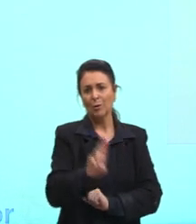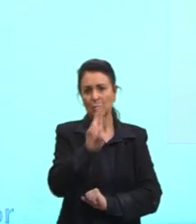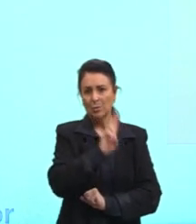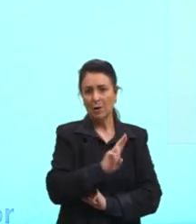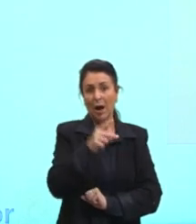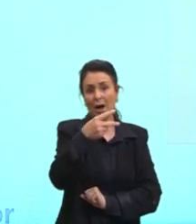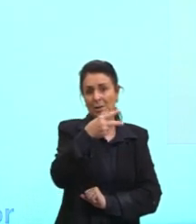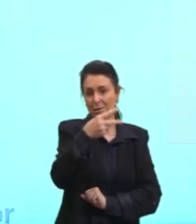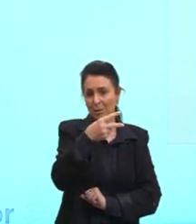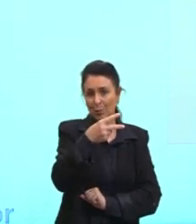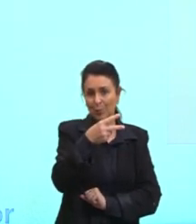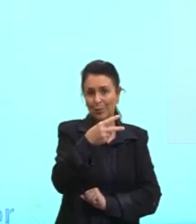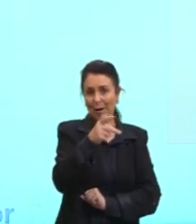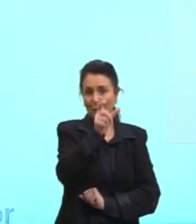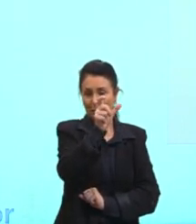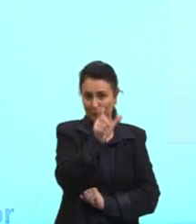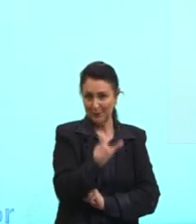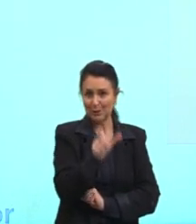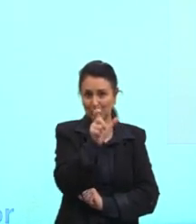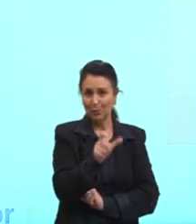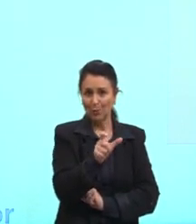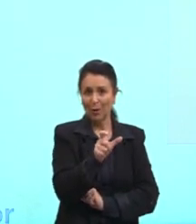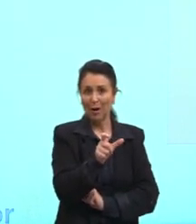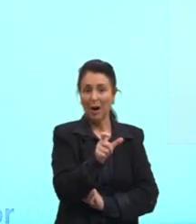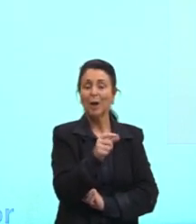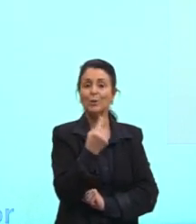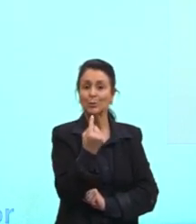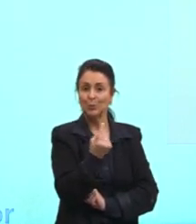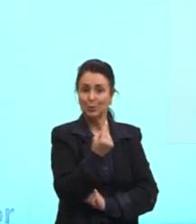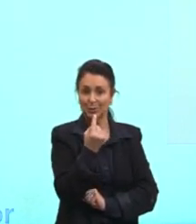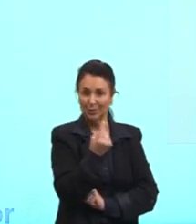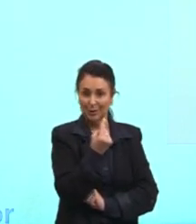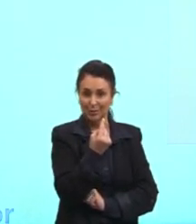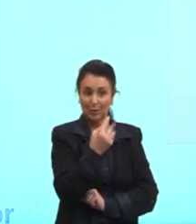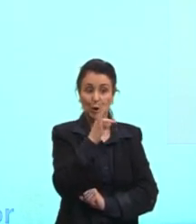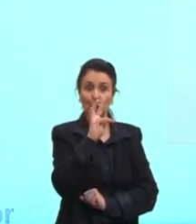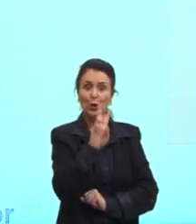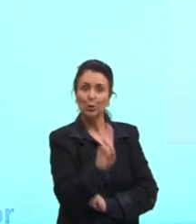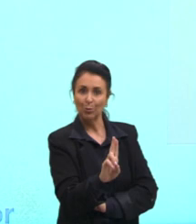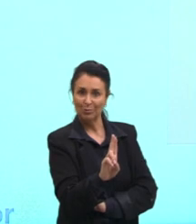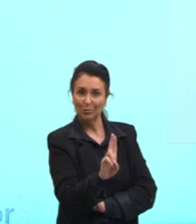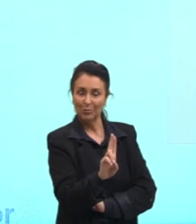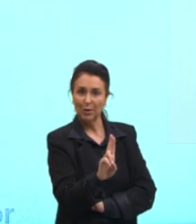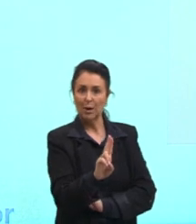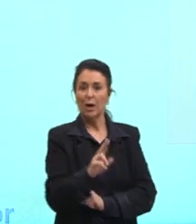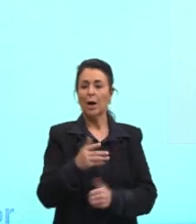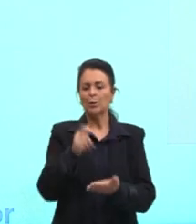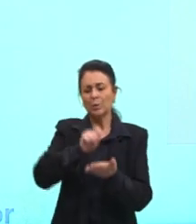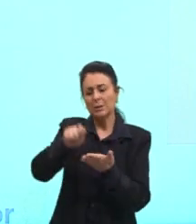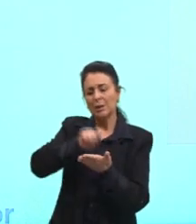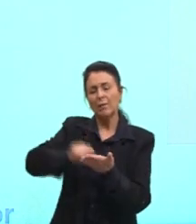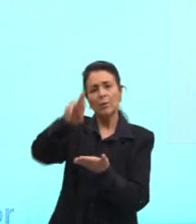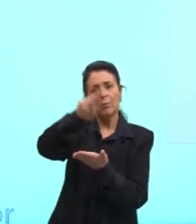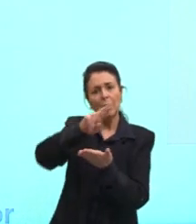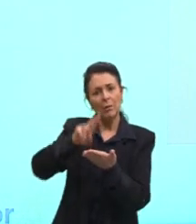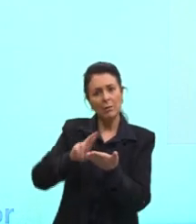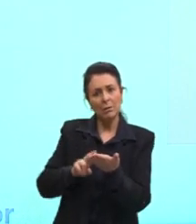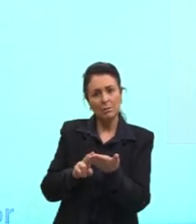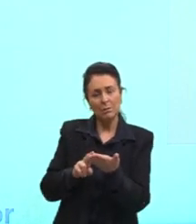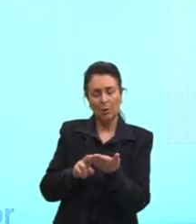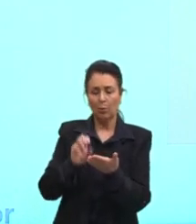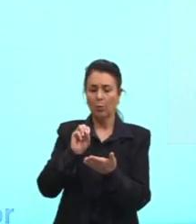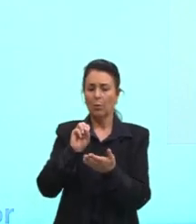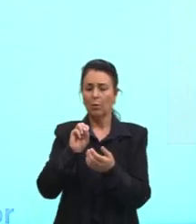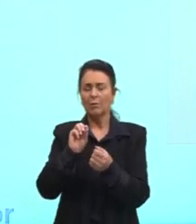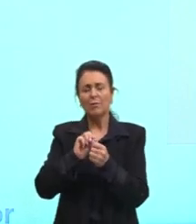segunda pessoa do singular, tu, linguagem informal. Agora, se eu estou escrevendo uma redação, se eu